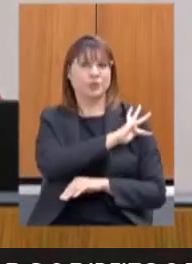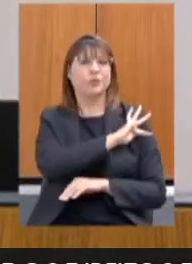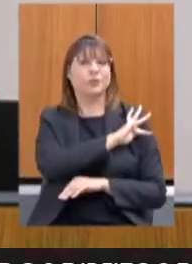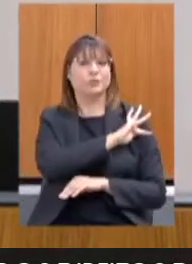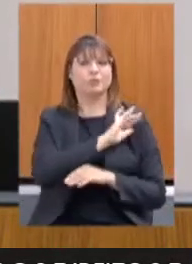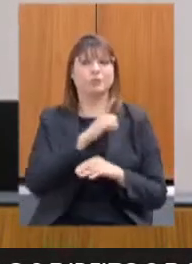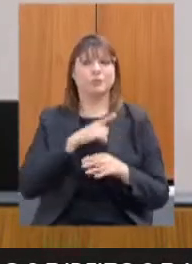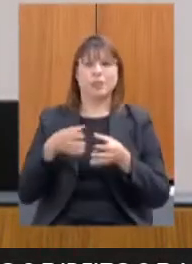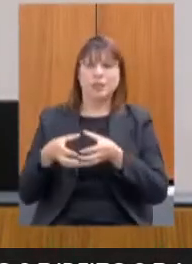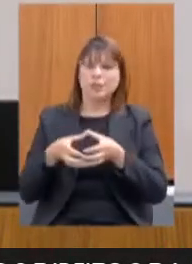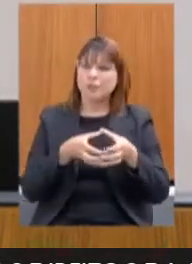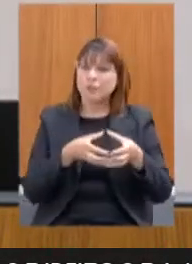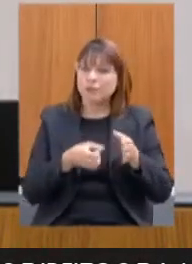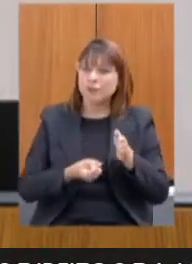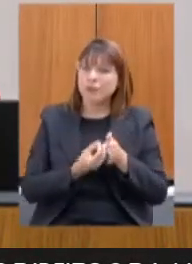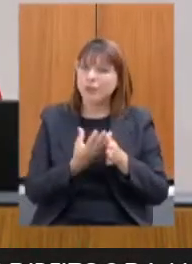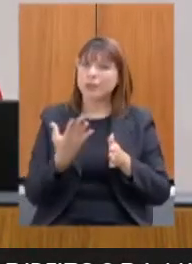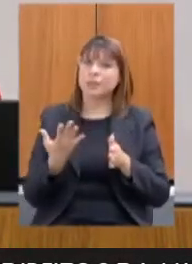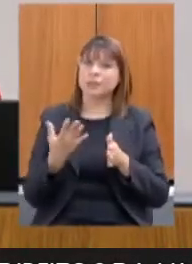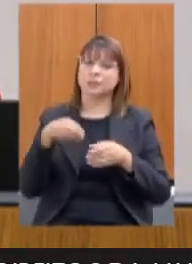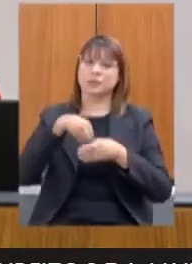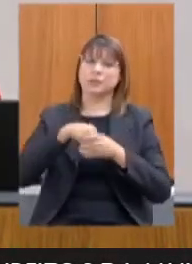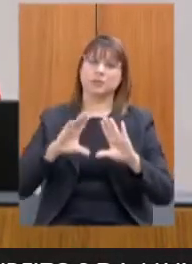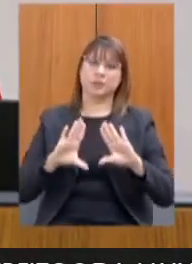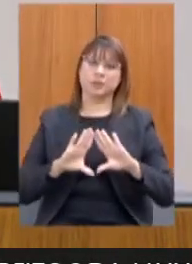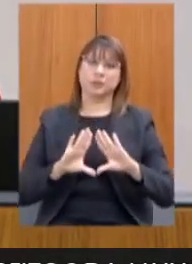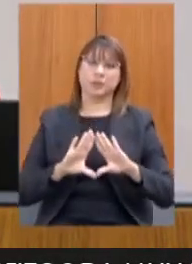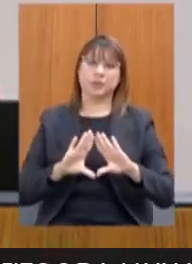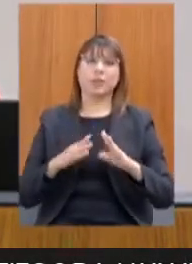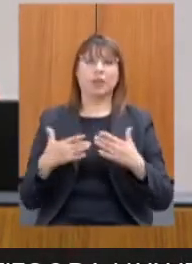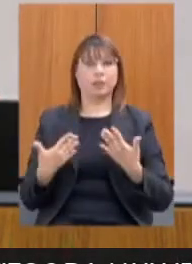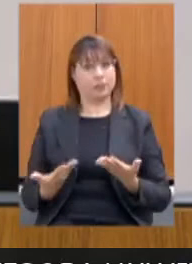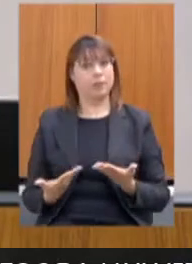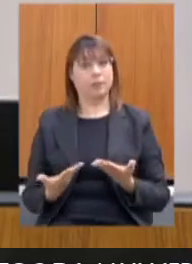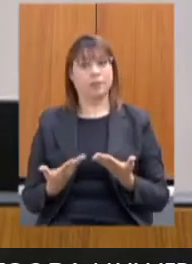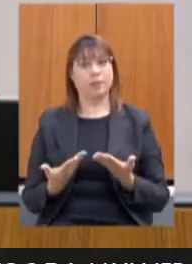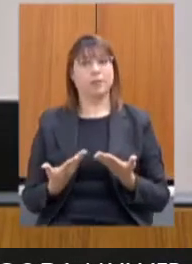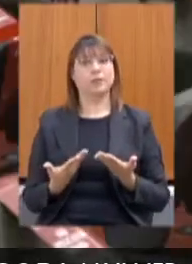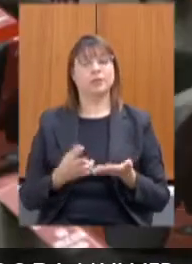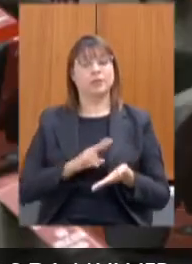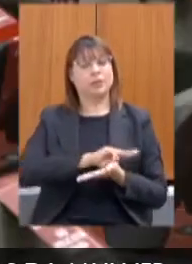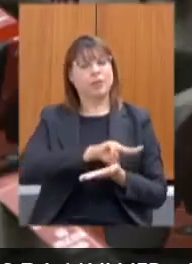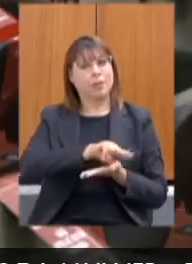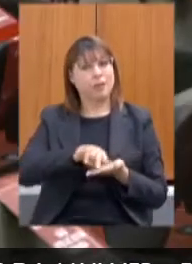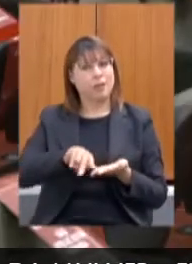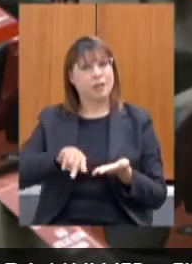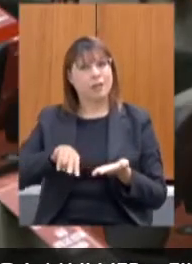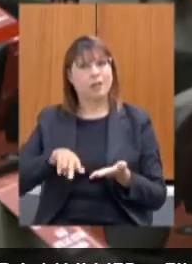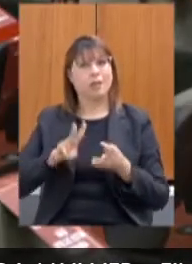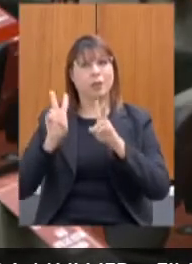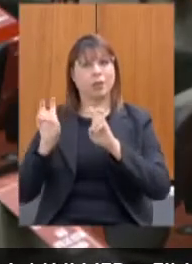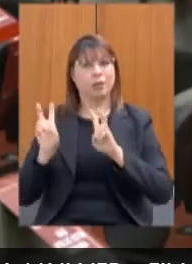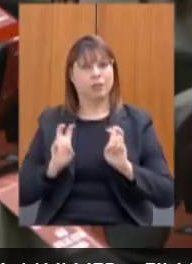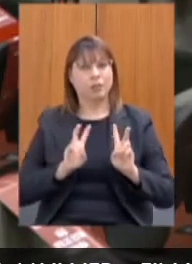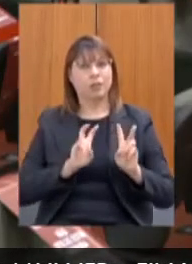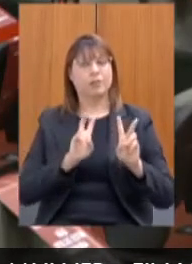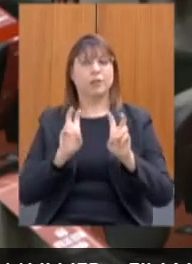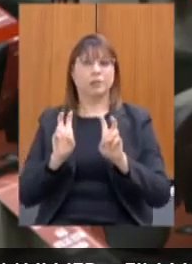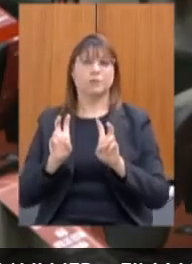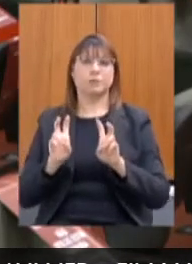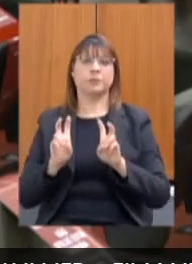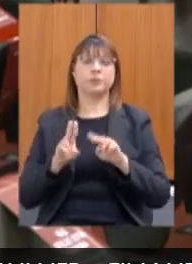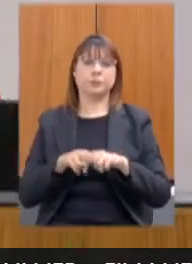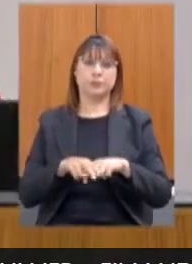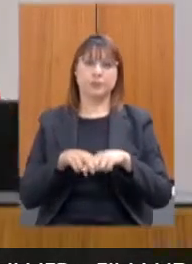comissões aqui dessa casa. Portanto, os assuntos vão ser muito diversos. E, por isso, gente,